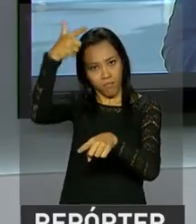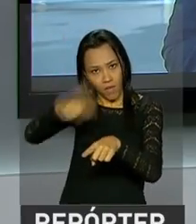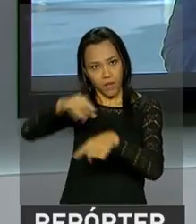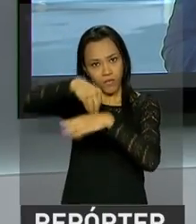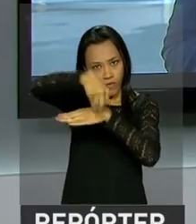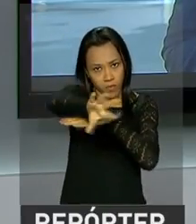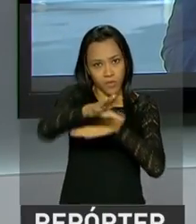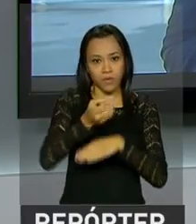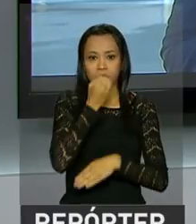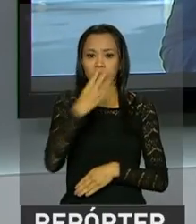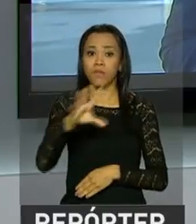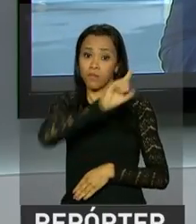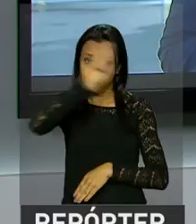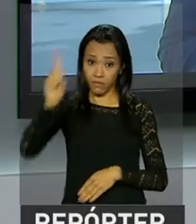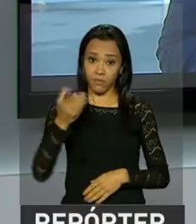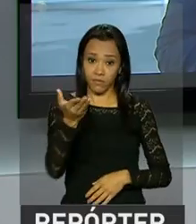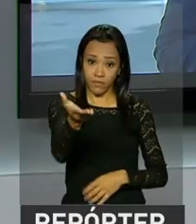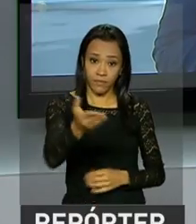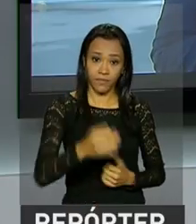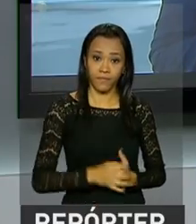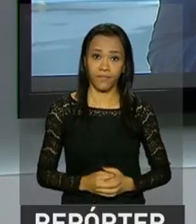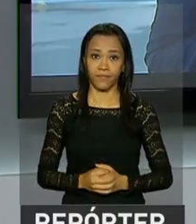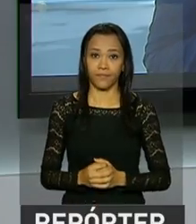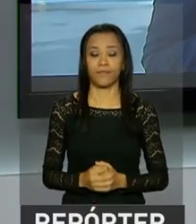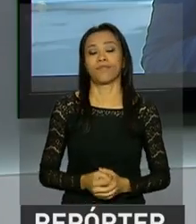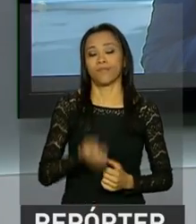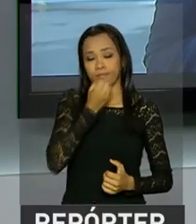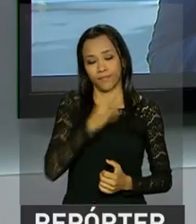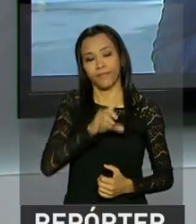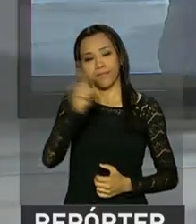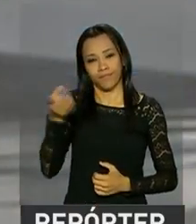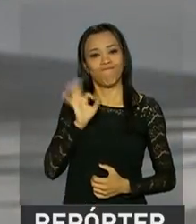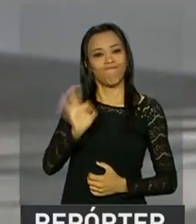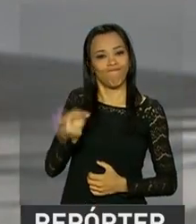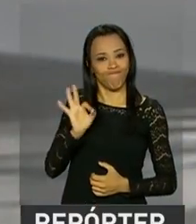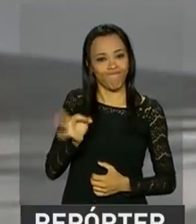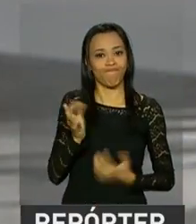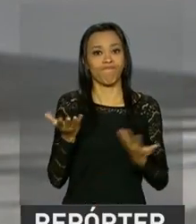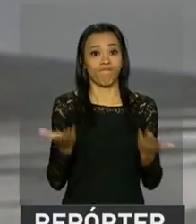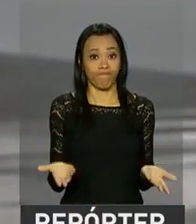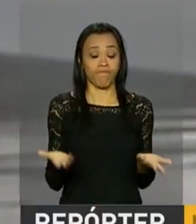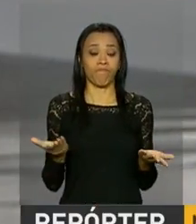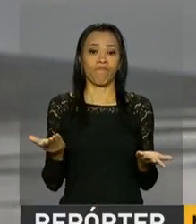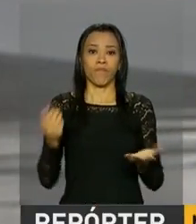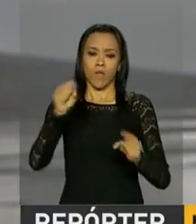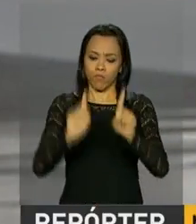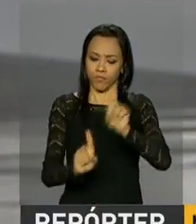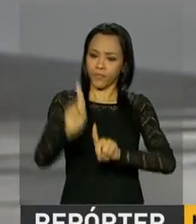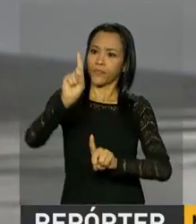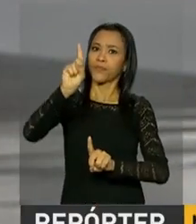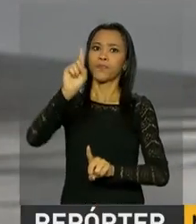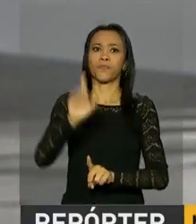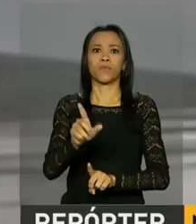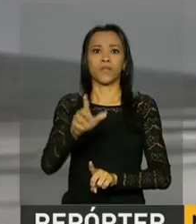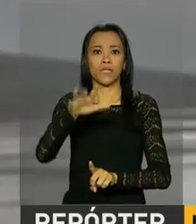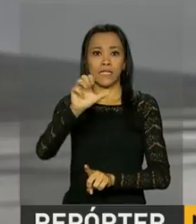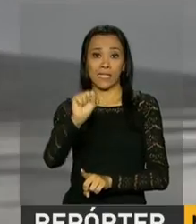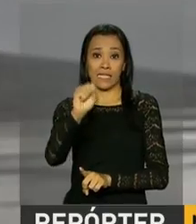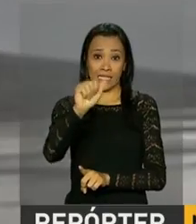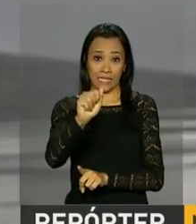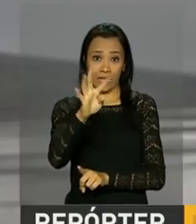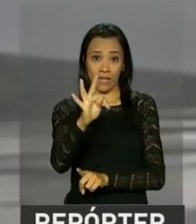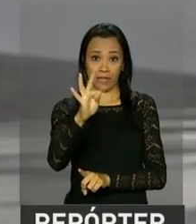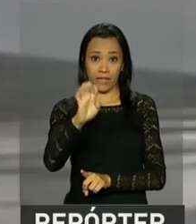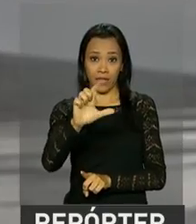uma vez, bom dia para você. Bom dia, Leandro. É isso mesmo, Leandro. Olha, o satélite geostacionário de